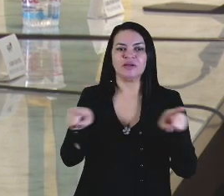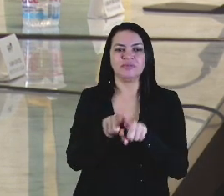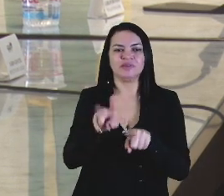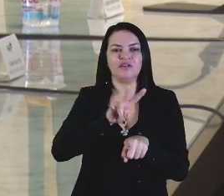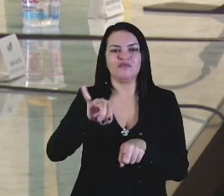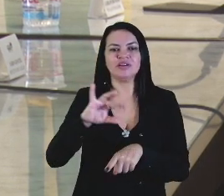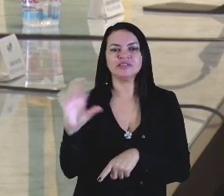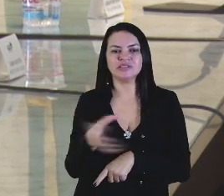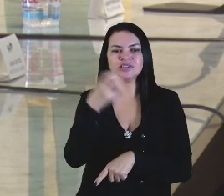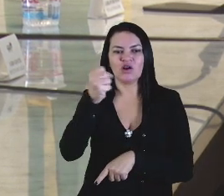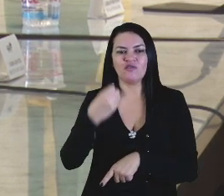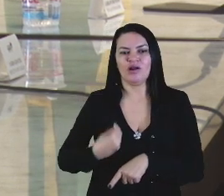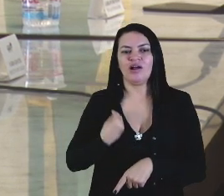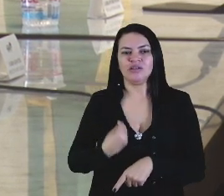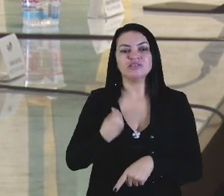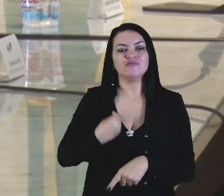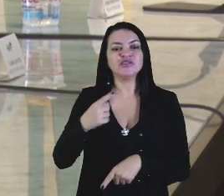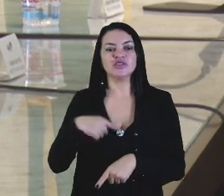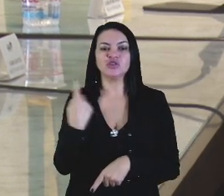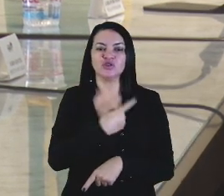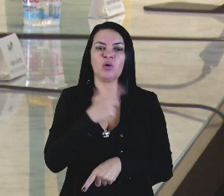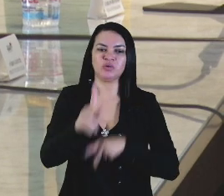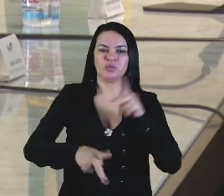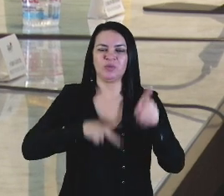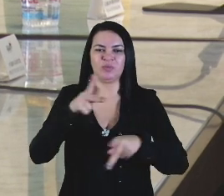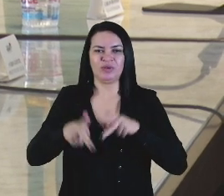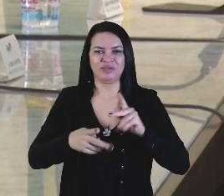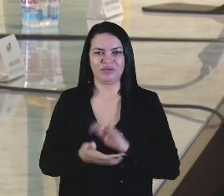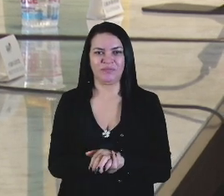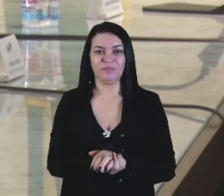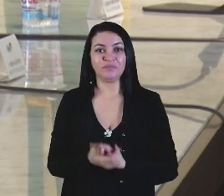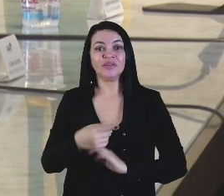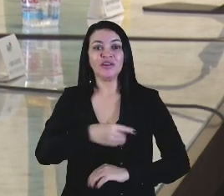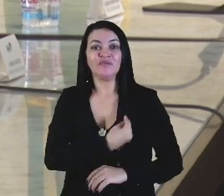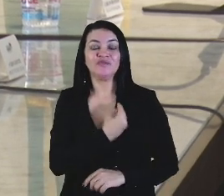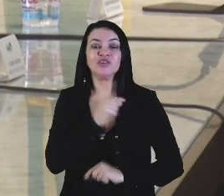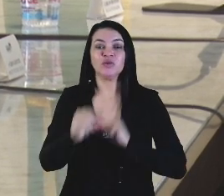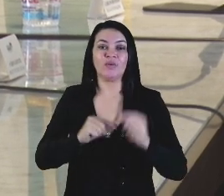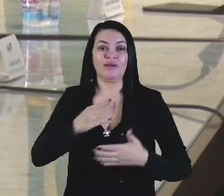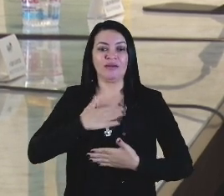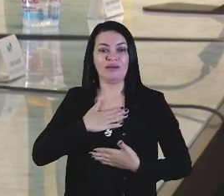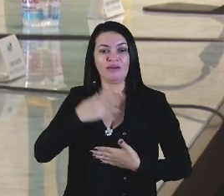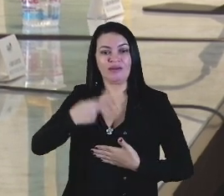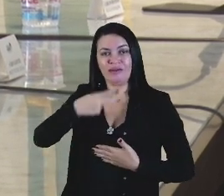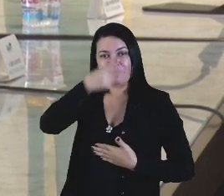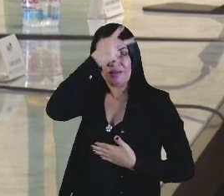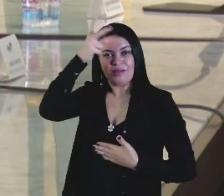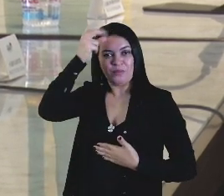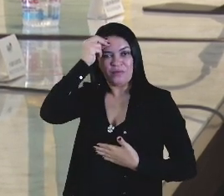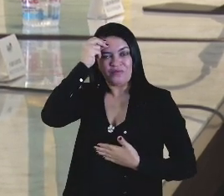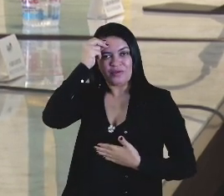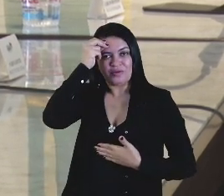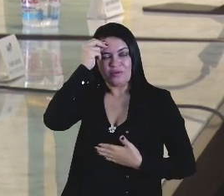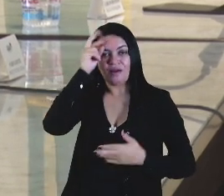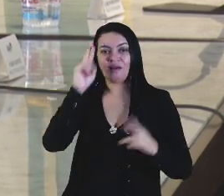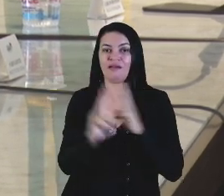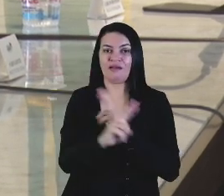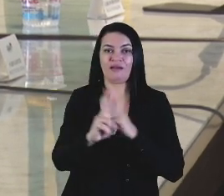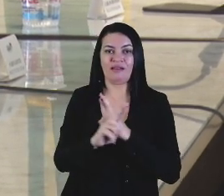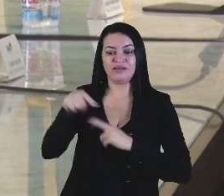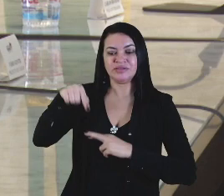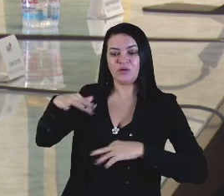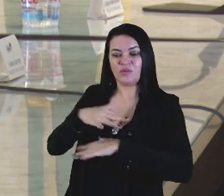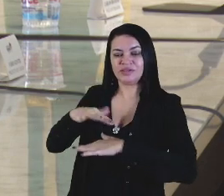irá salvar as vidas da nossa população. Fica aqui, eu, na função de prefeito, em relação à cidade de